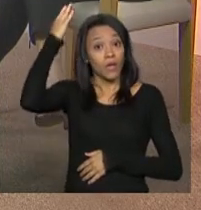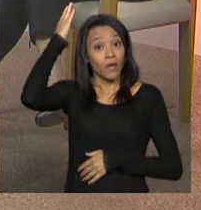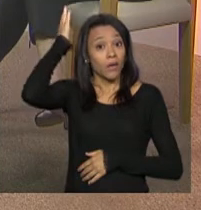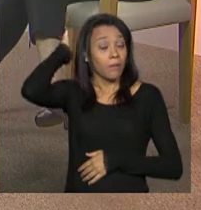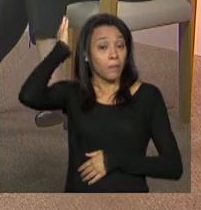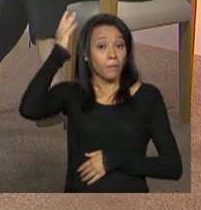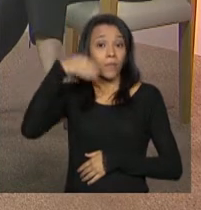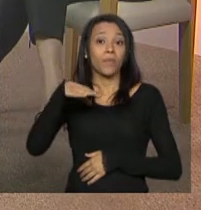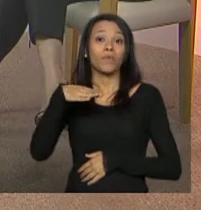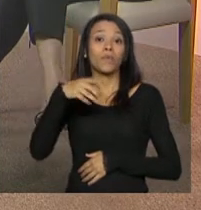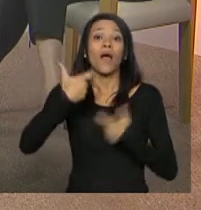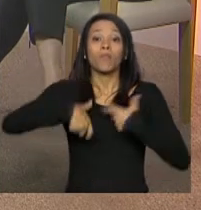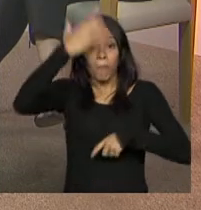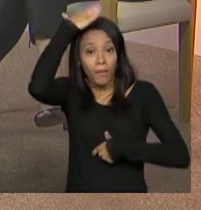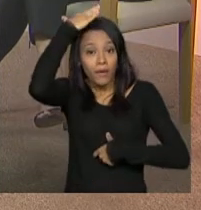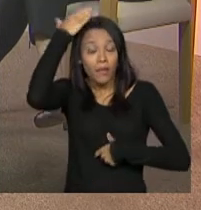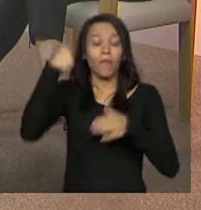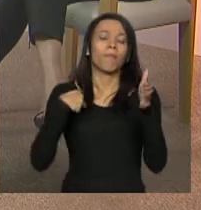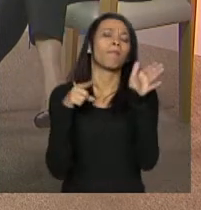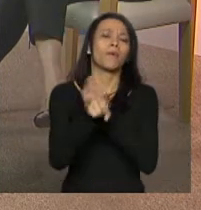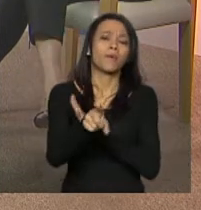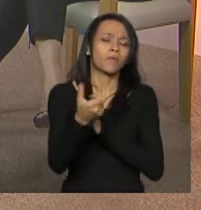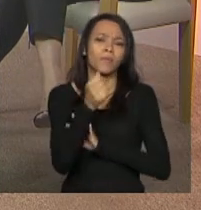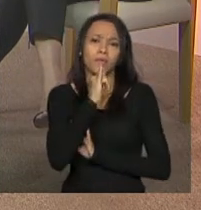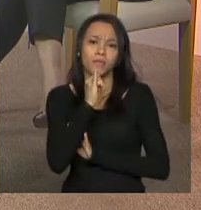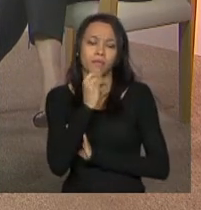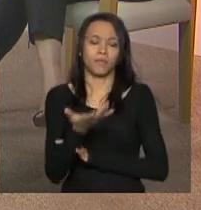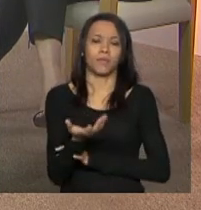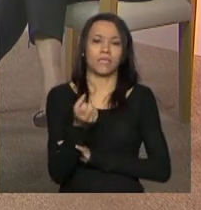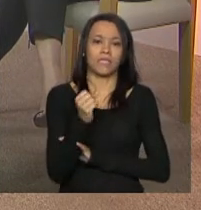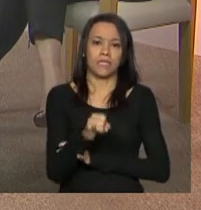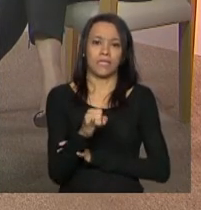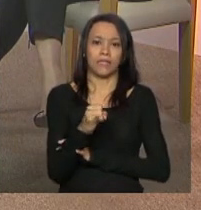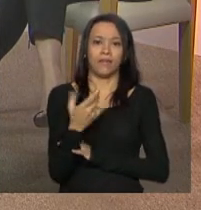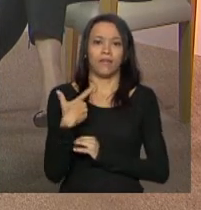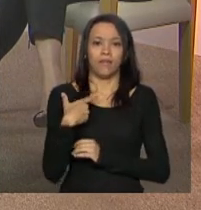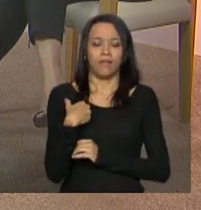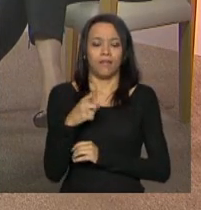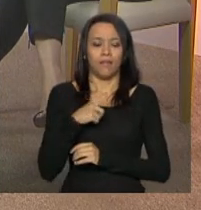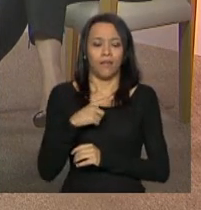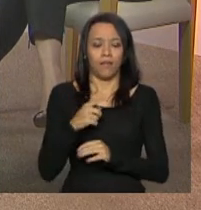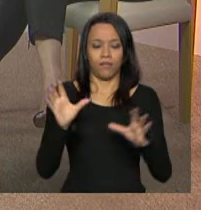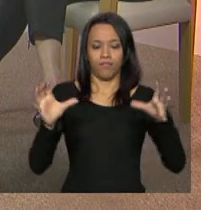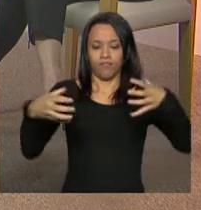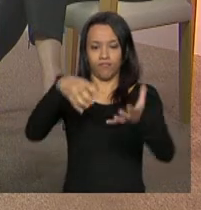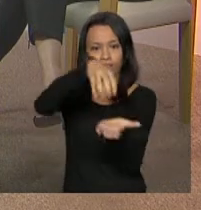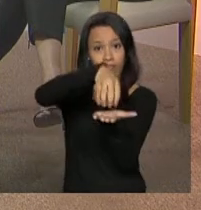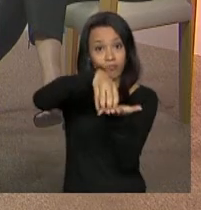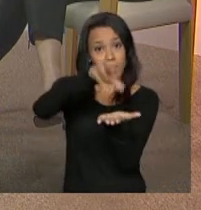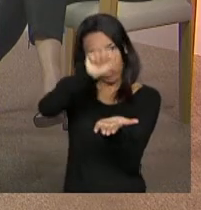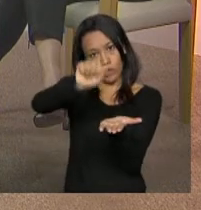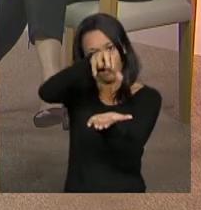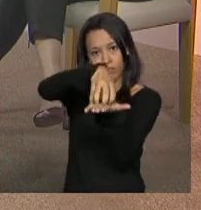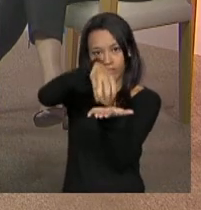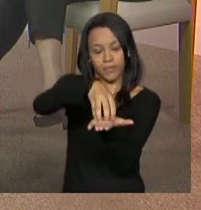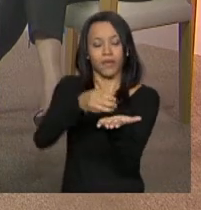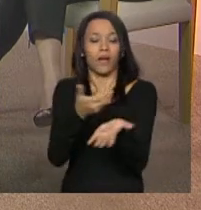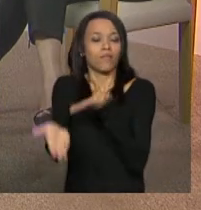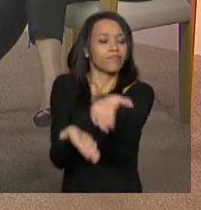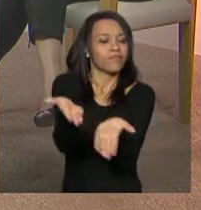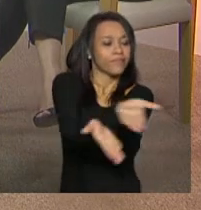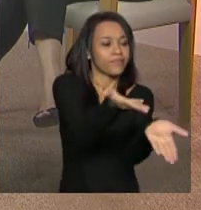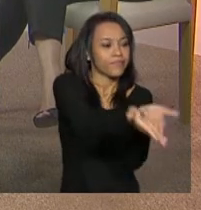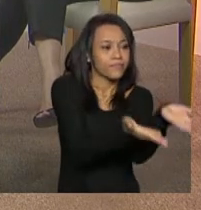presta a mesma oferta em unidades e condições diferentes por exemplo presta serviço de convivência e fortalecimento de vínculos em uma